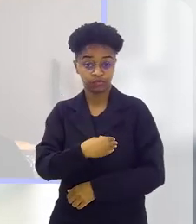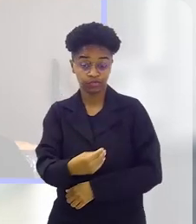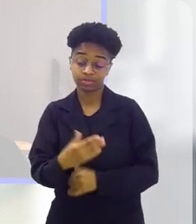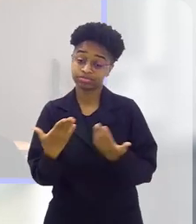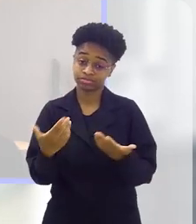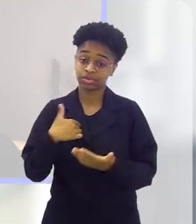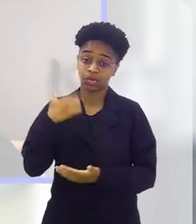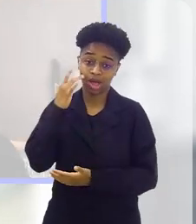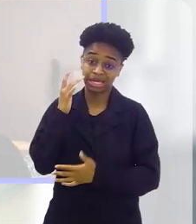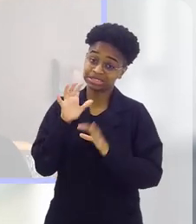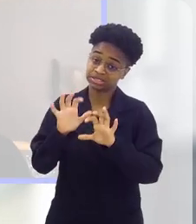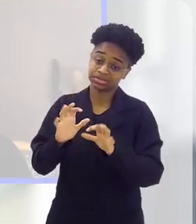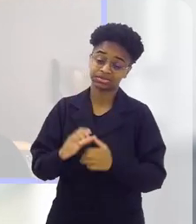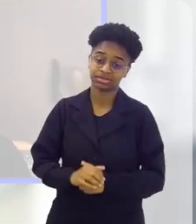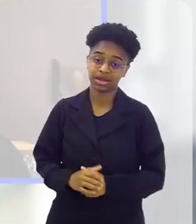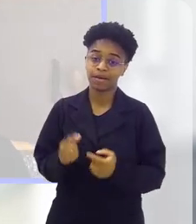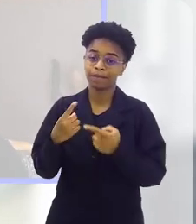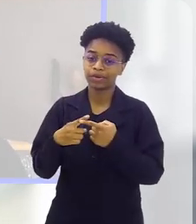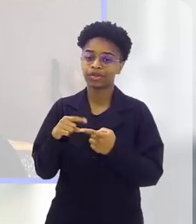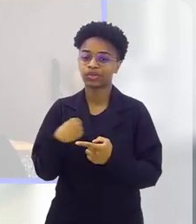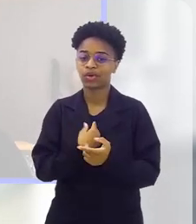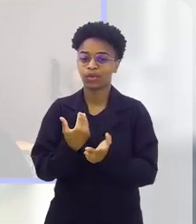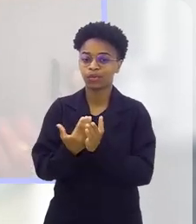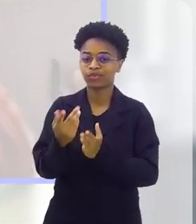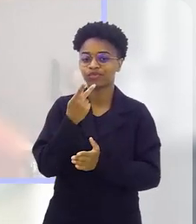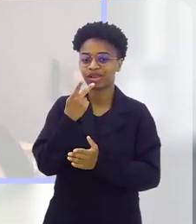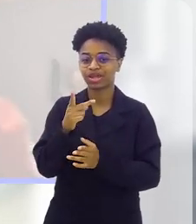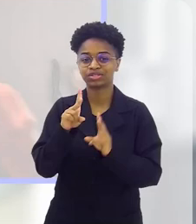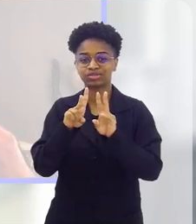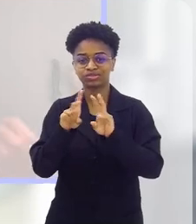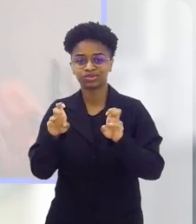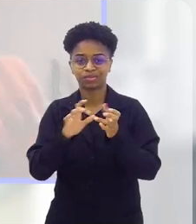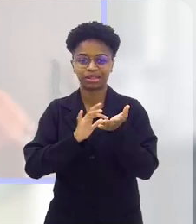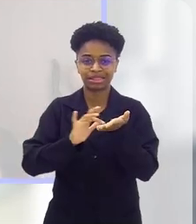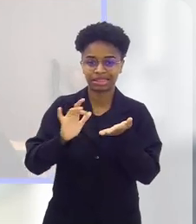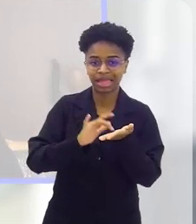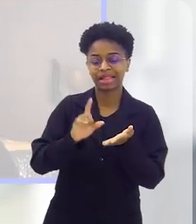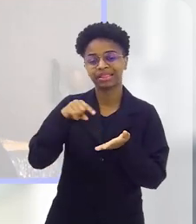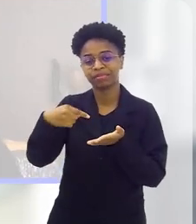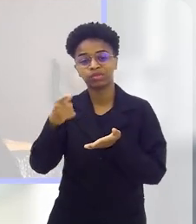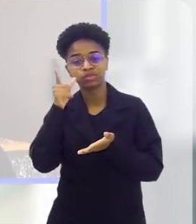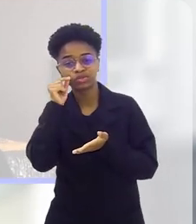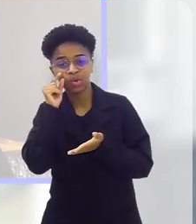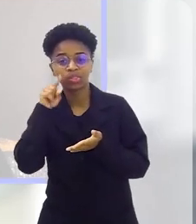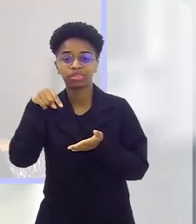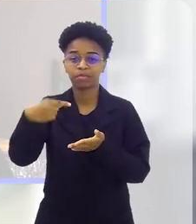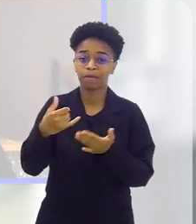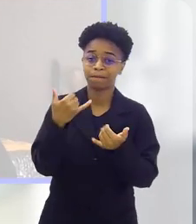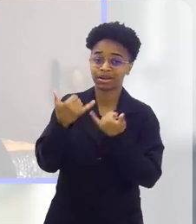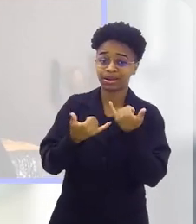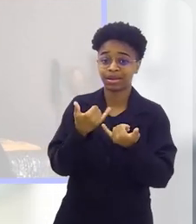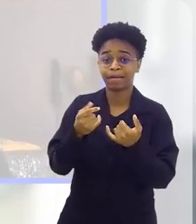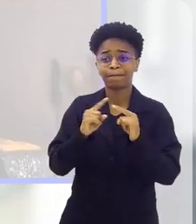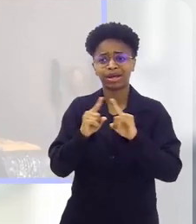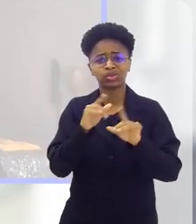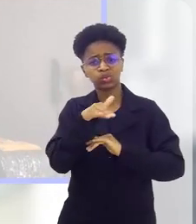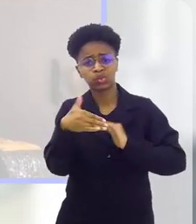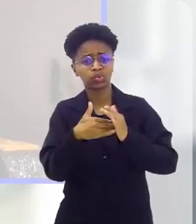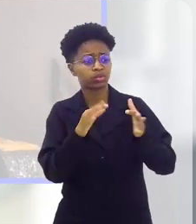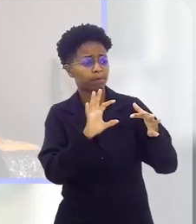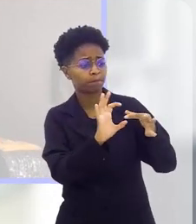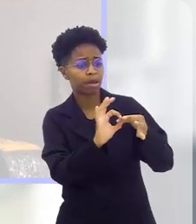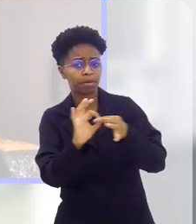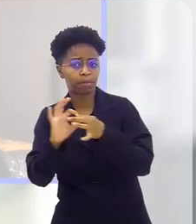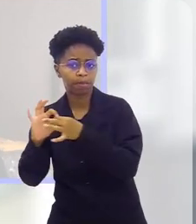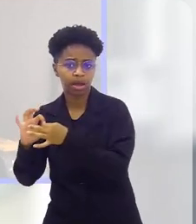eu acho que é isso. A gente começou a falar de tela, passou pelo sono, falou do brincar. Mas é tudo, acaba